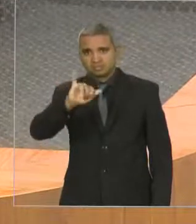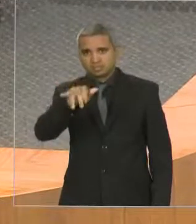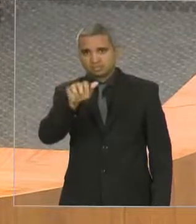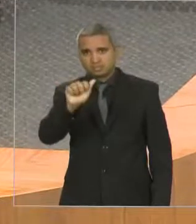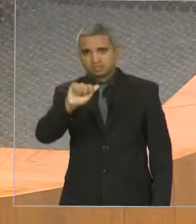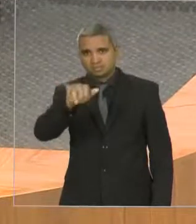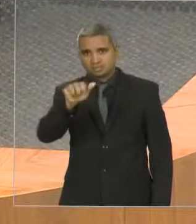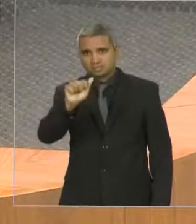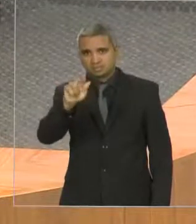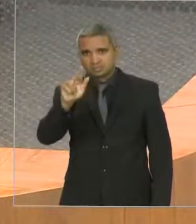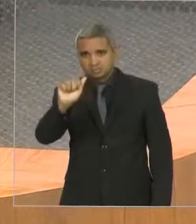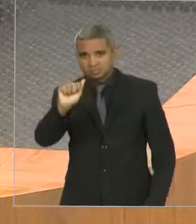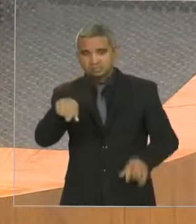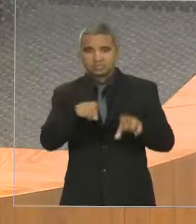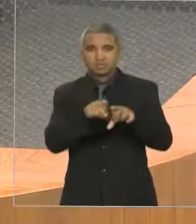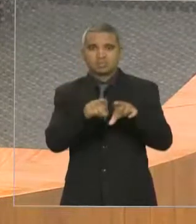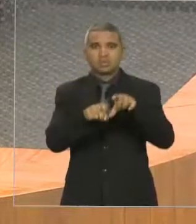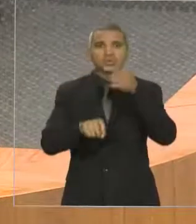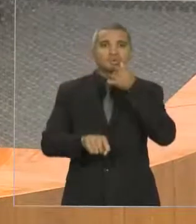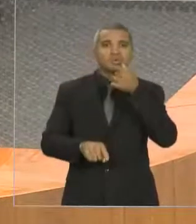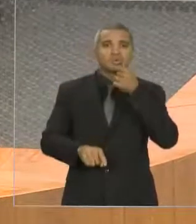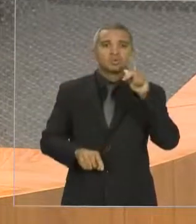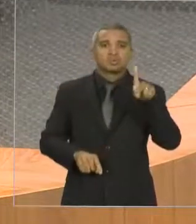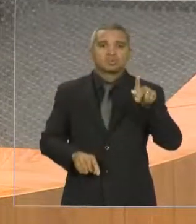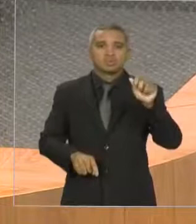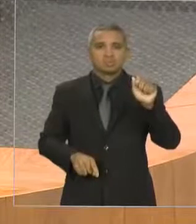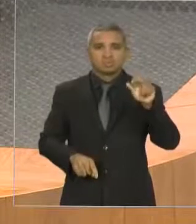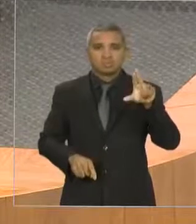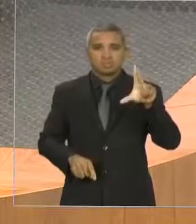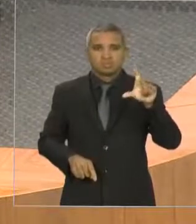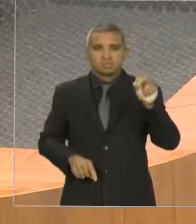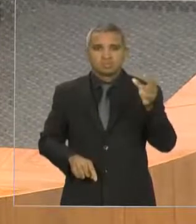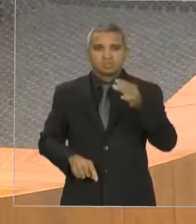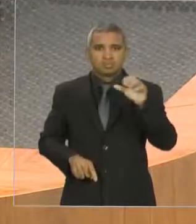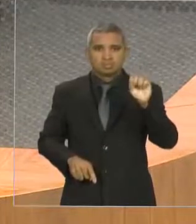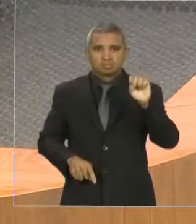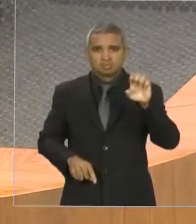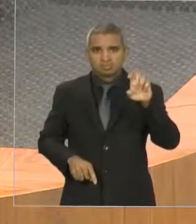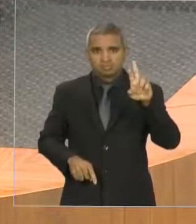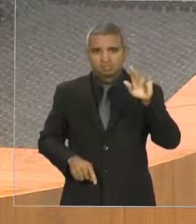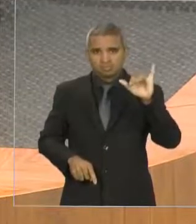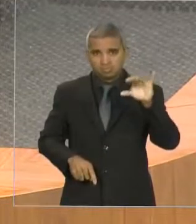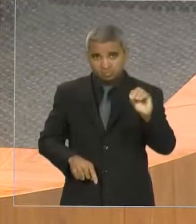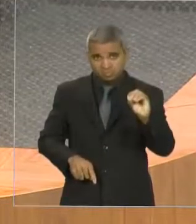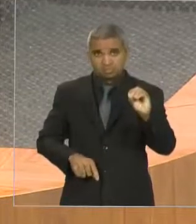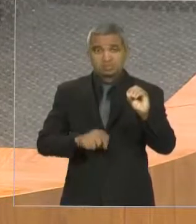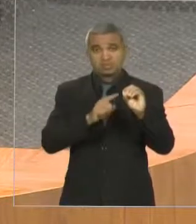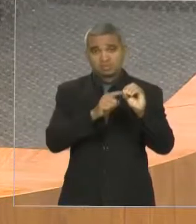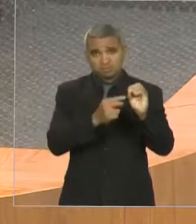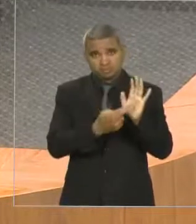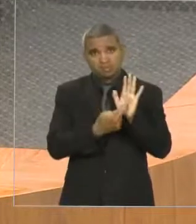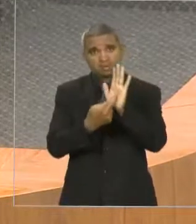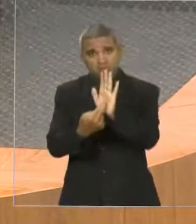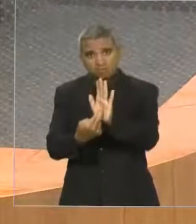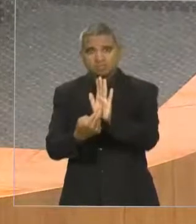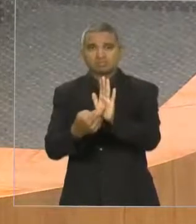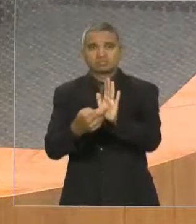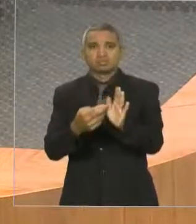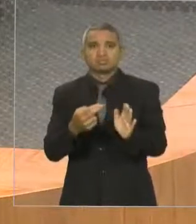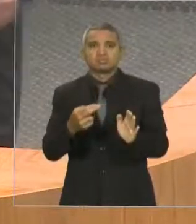que estiveram nos representando durante todo o período do evento, do encontro de Povos Indígenas no Maranhão.